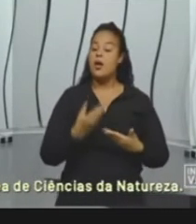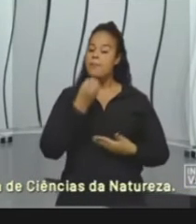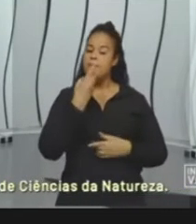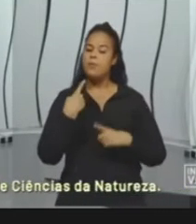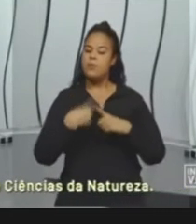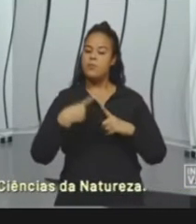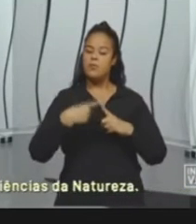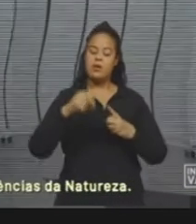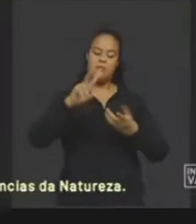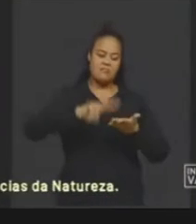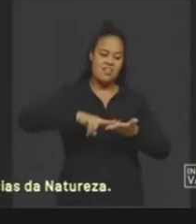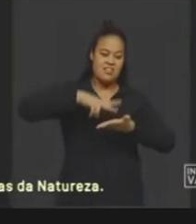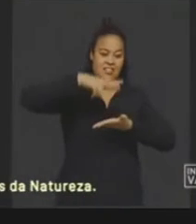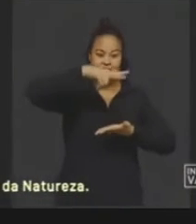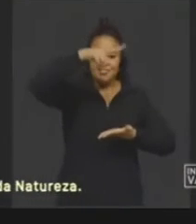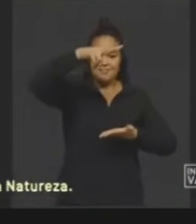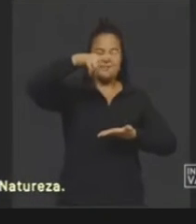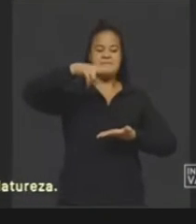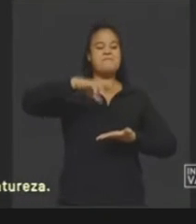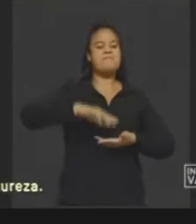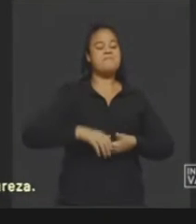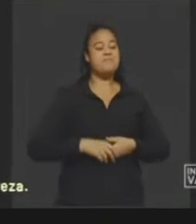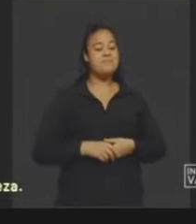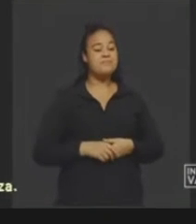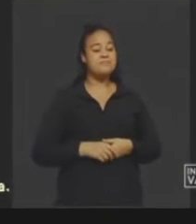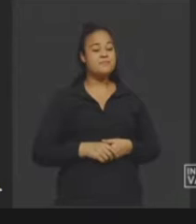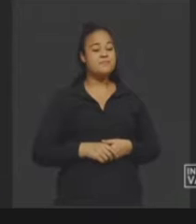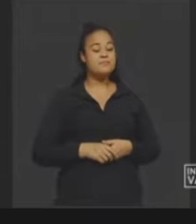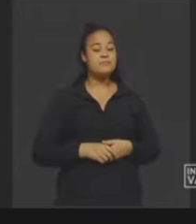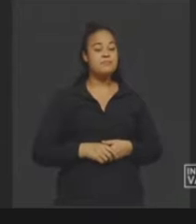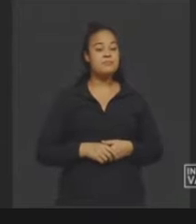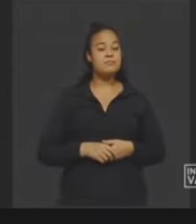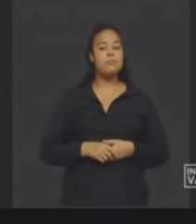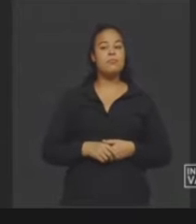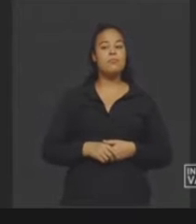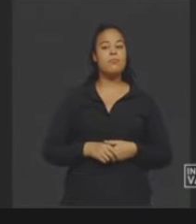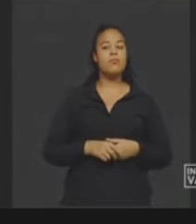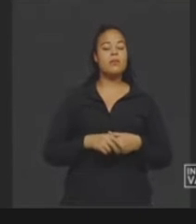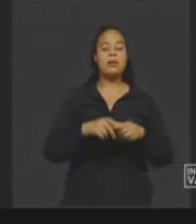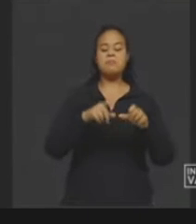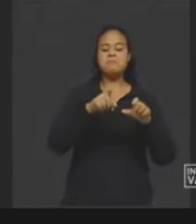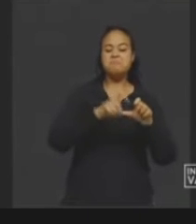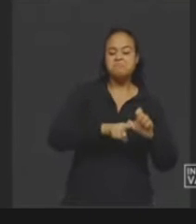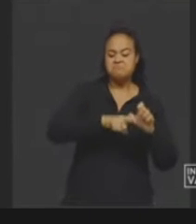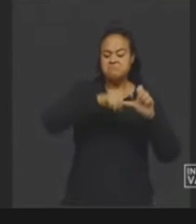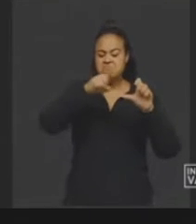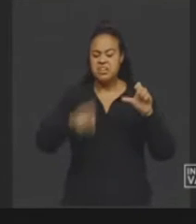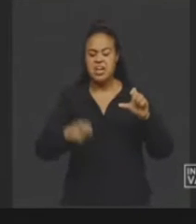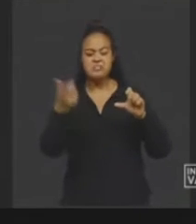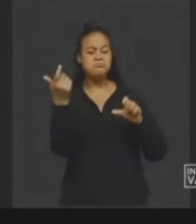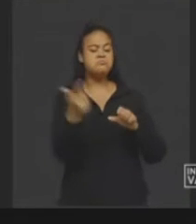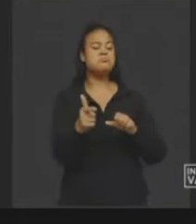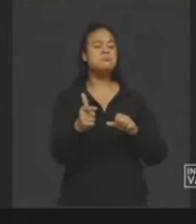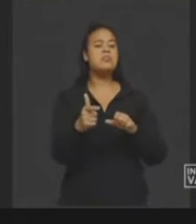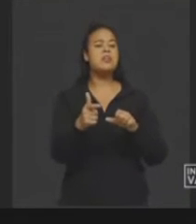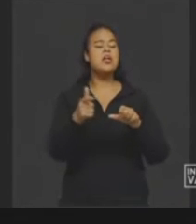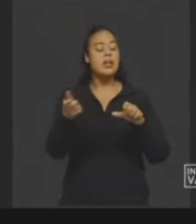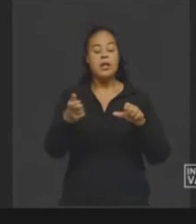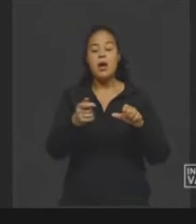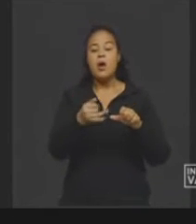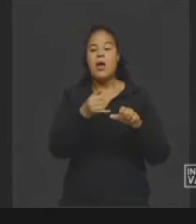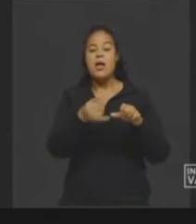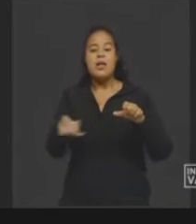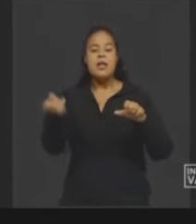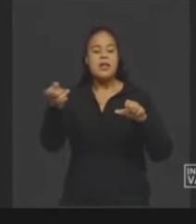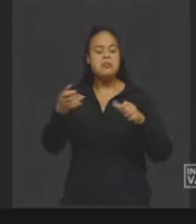geotérmica? Bom, elas independem de condições climáticas. Ah,